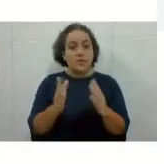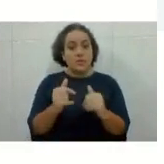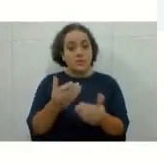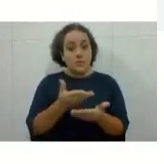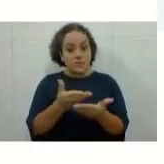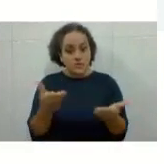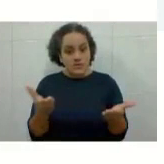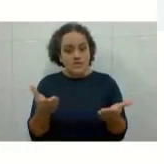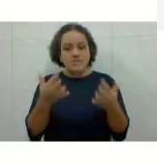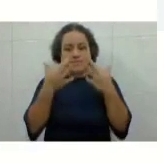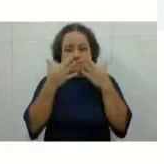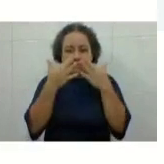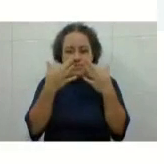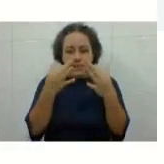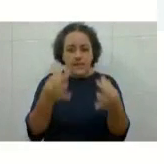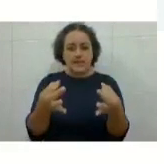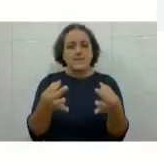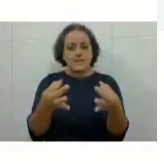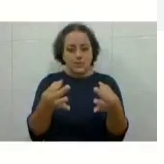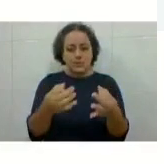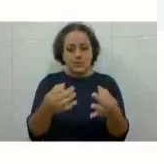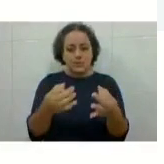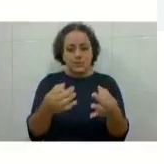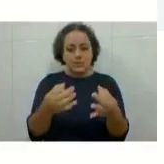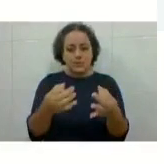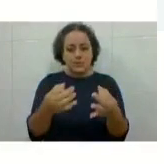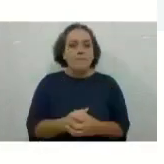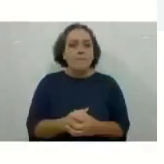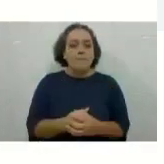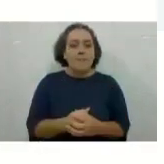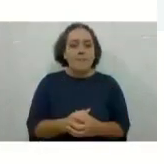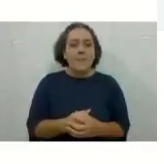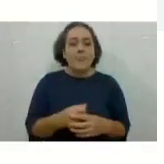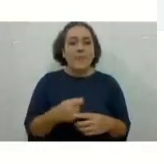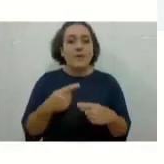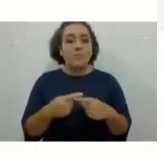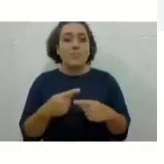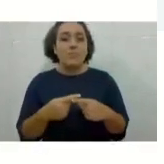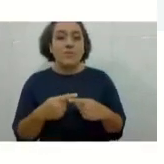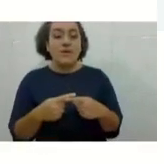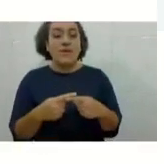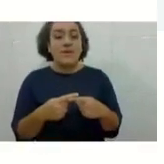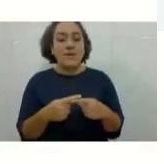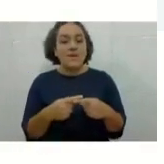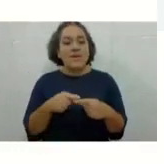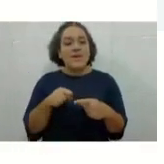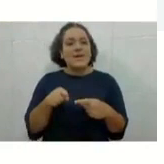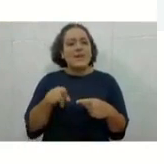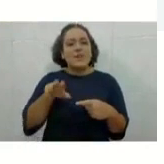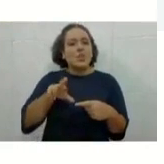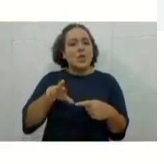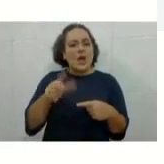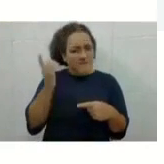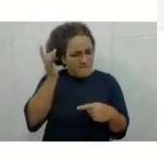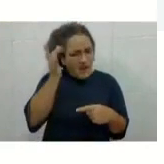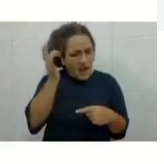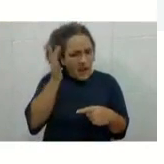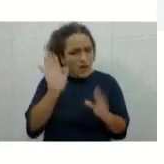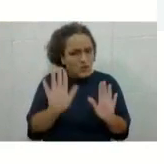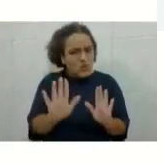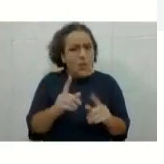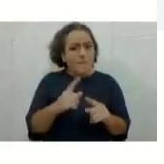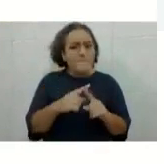bastante atenção, ok? Porque ele não é difícil de entender, mas como vocês estão chegando